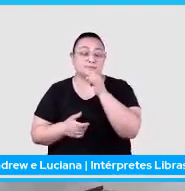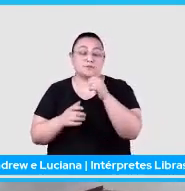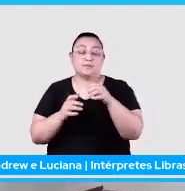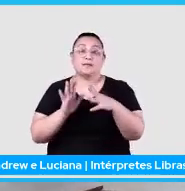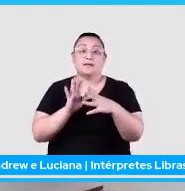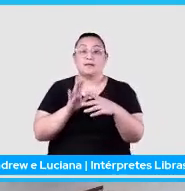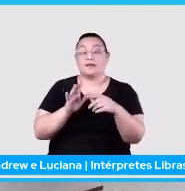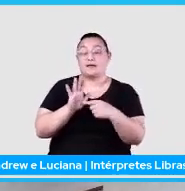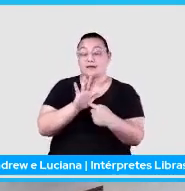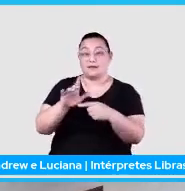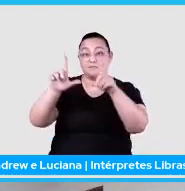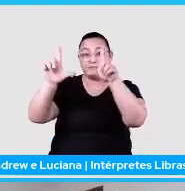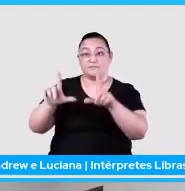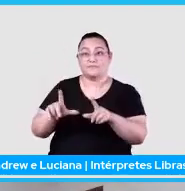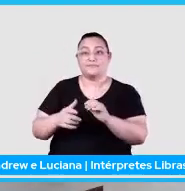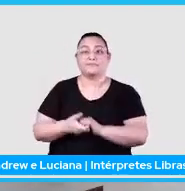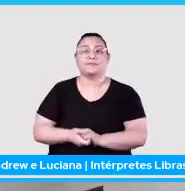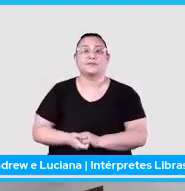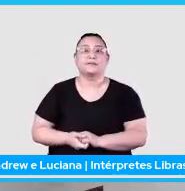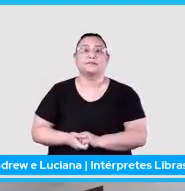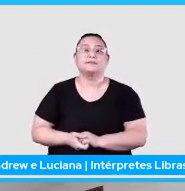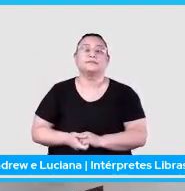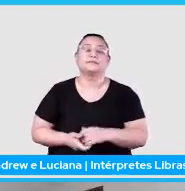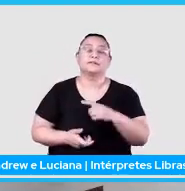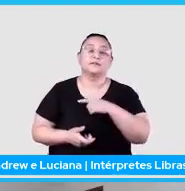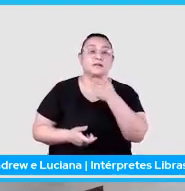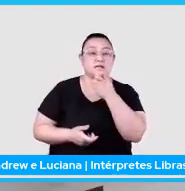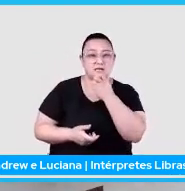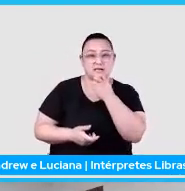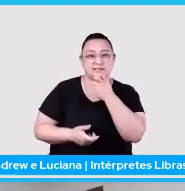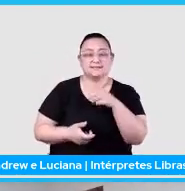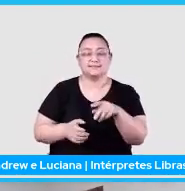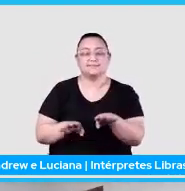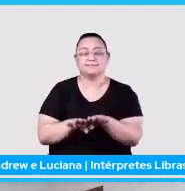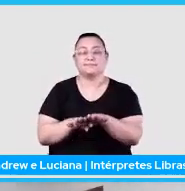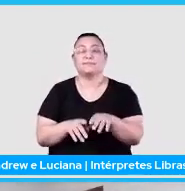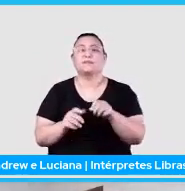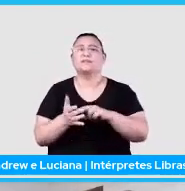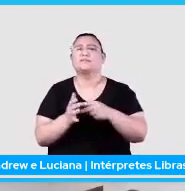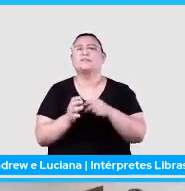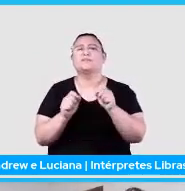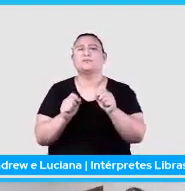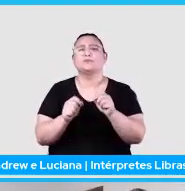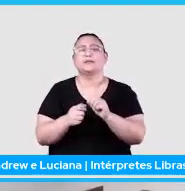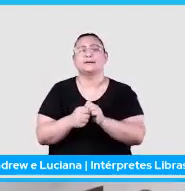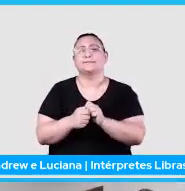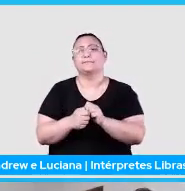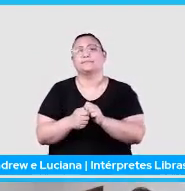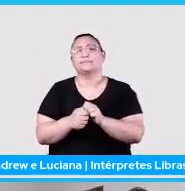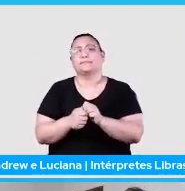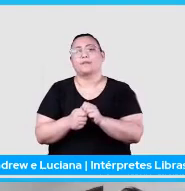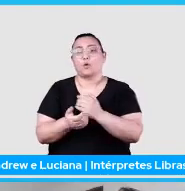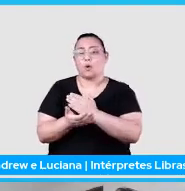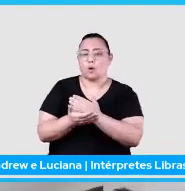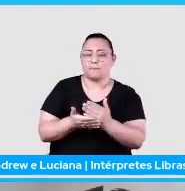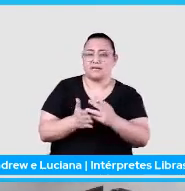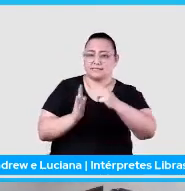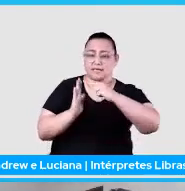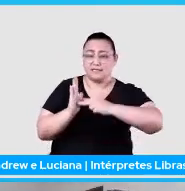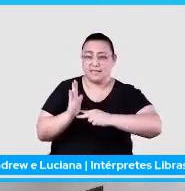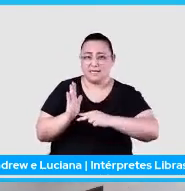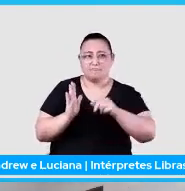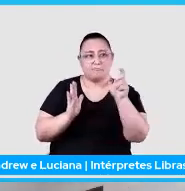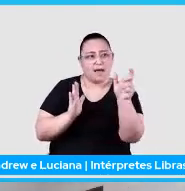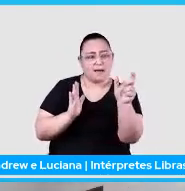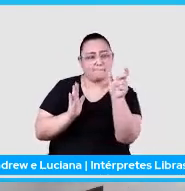assim, Floyd, revolutionized rock with the wall. Quando a gente começa a ler essa sentença,